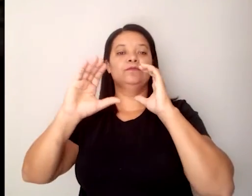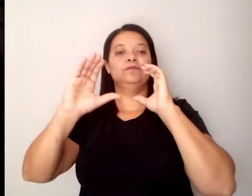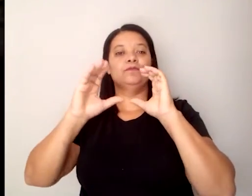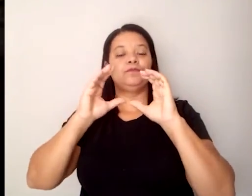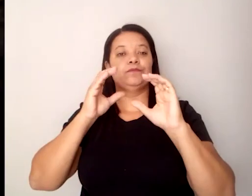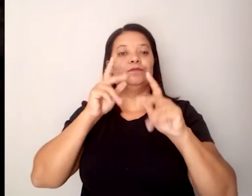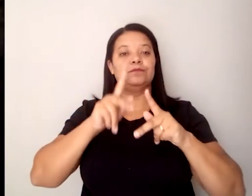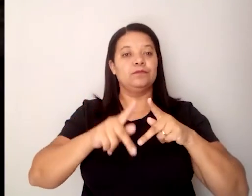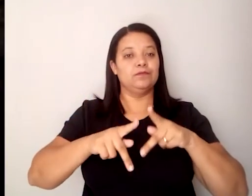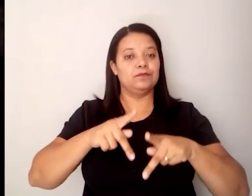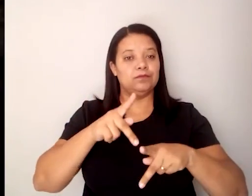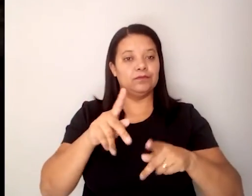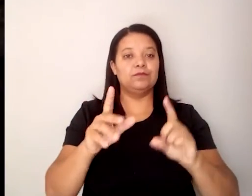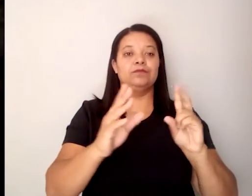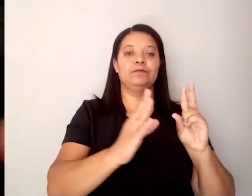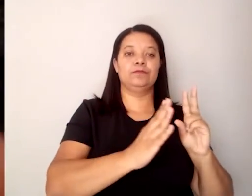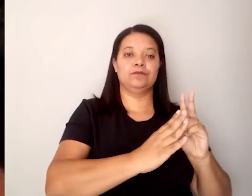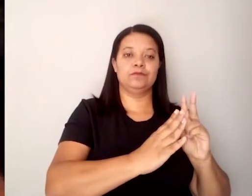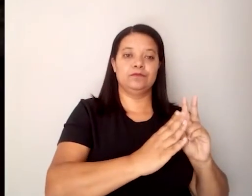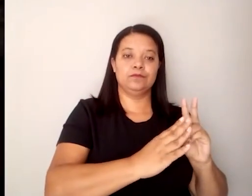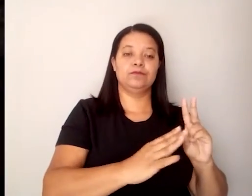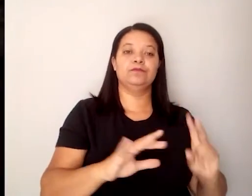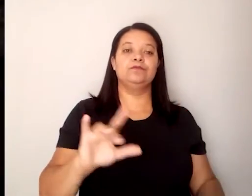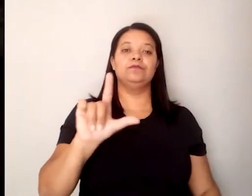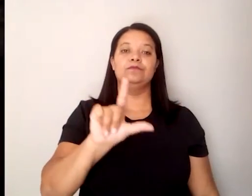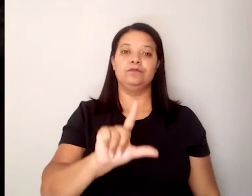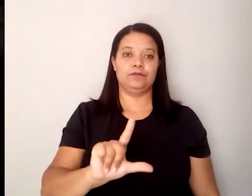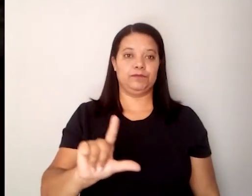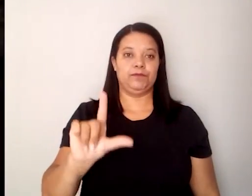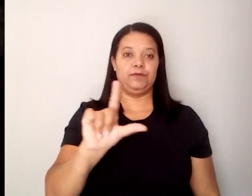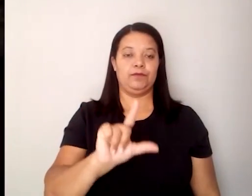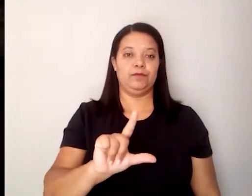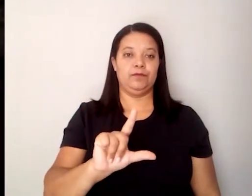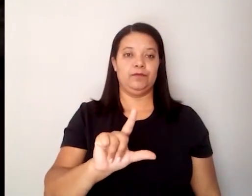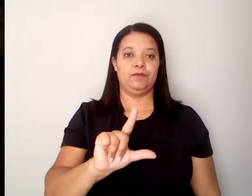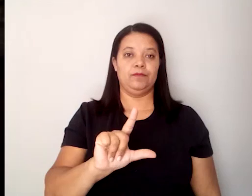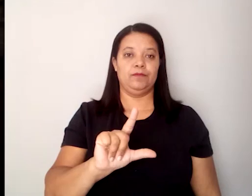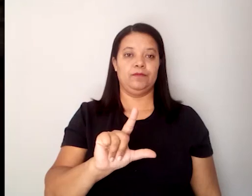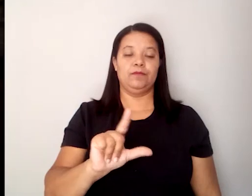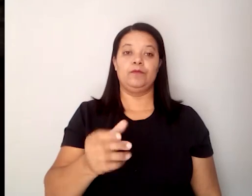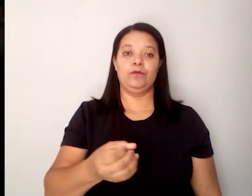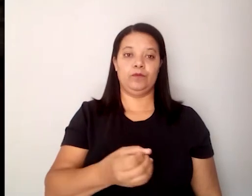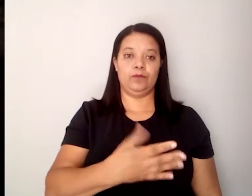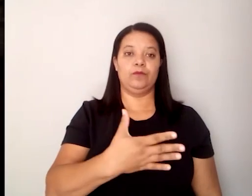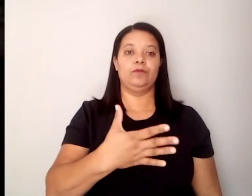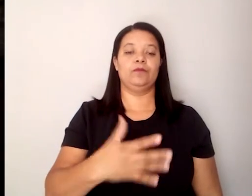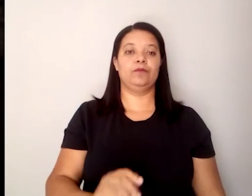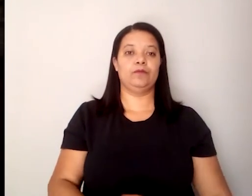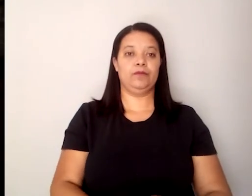que hoje a gente pode chamar de literatura indígena contemporânea.